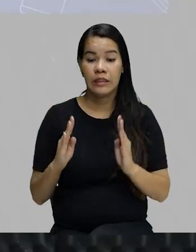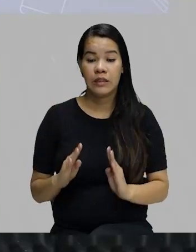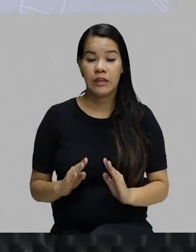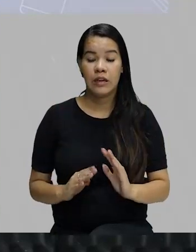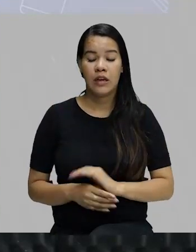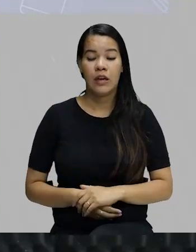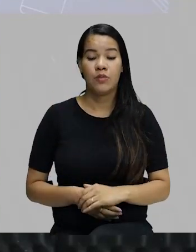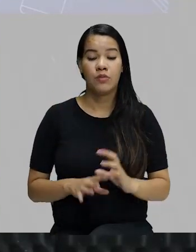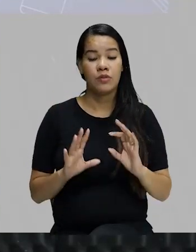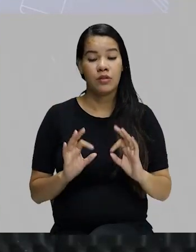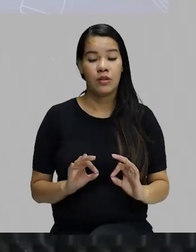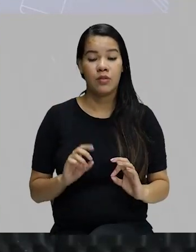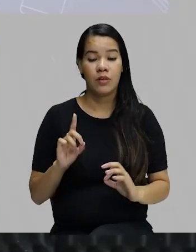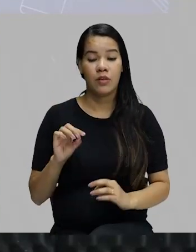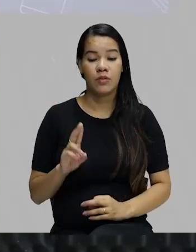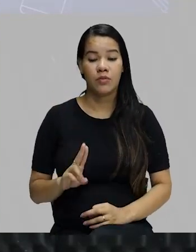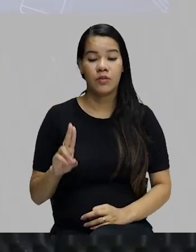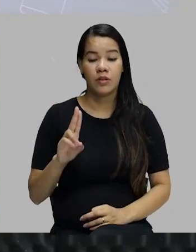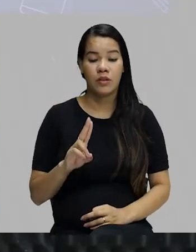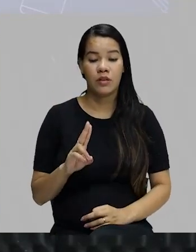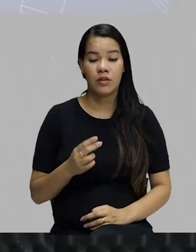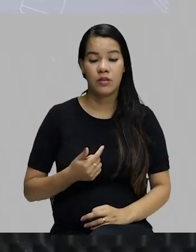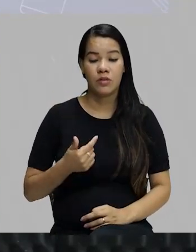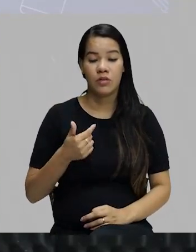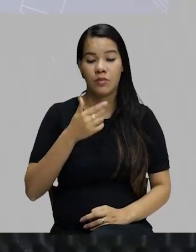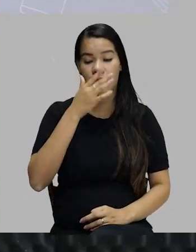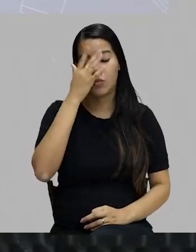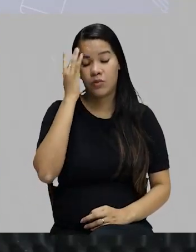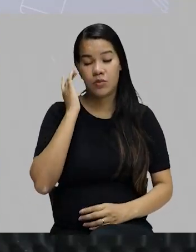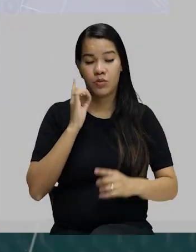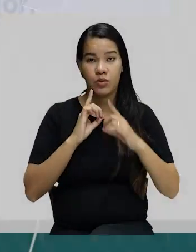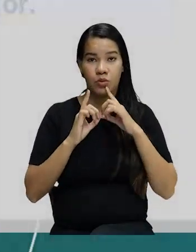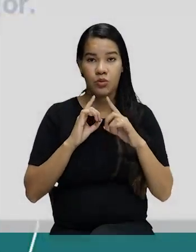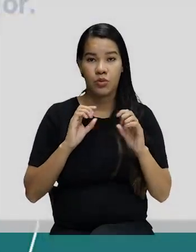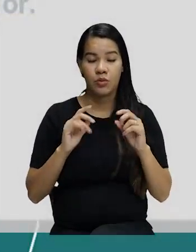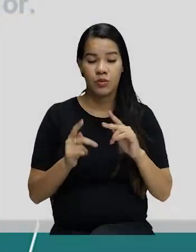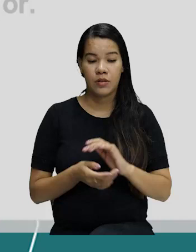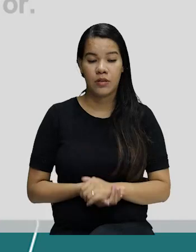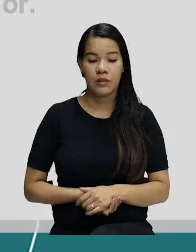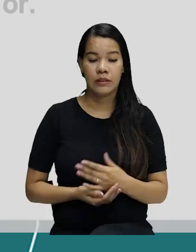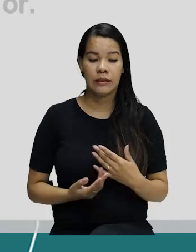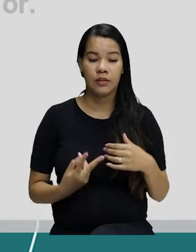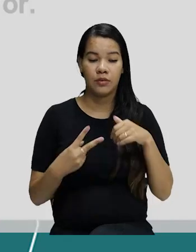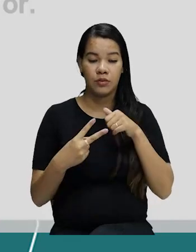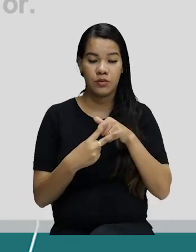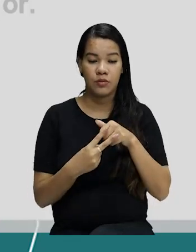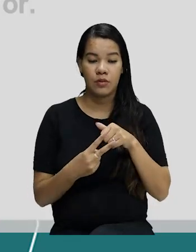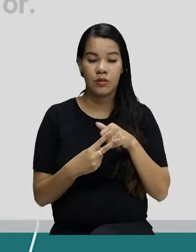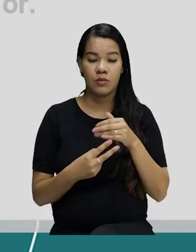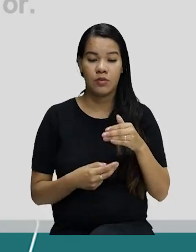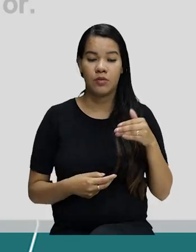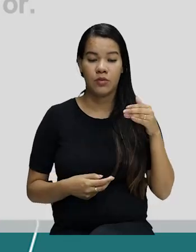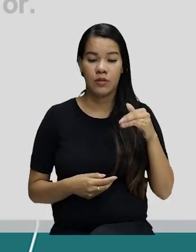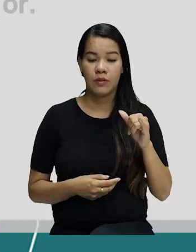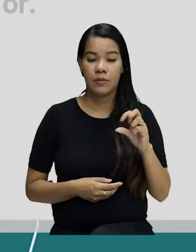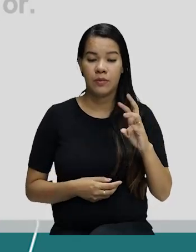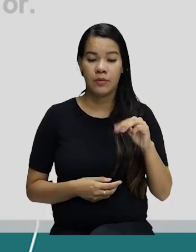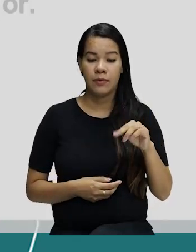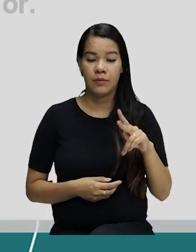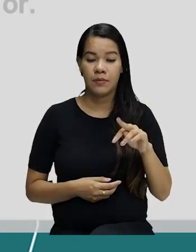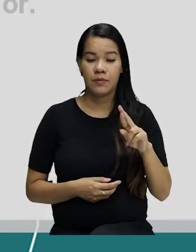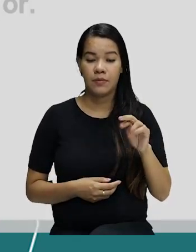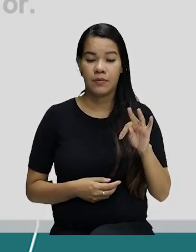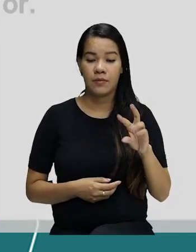segunda pessoa do discurso. Os verbos conjugados no imperativo afirmativo